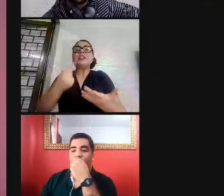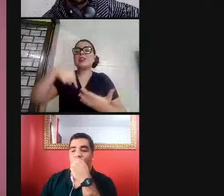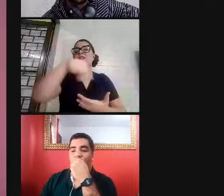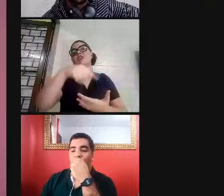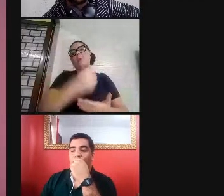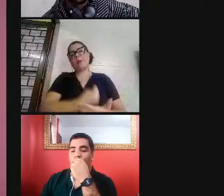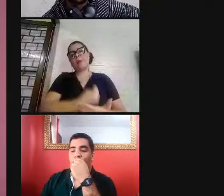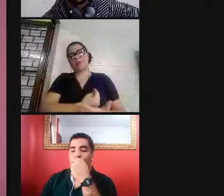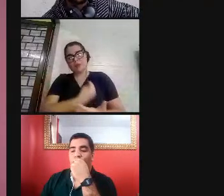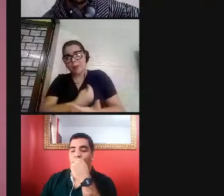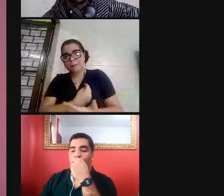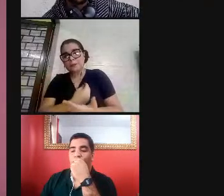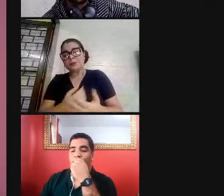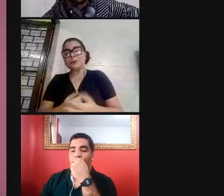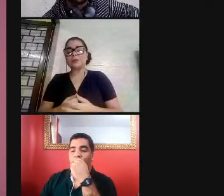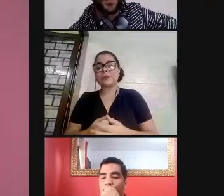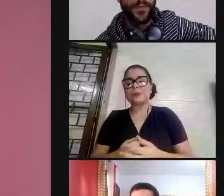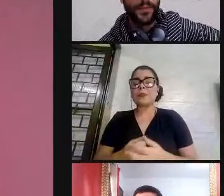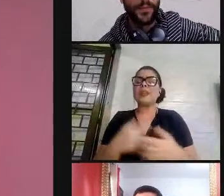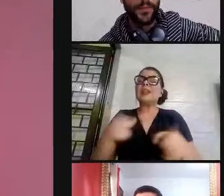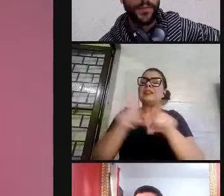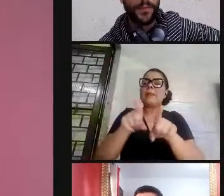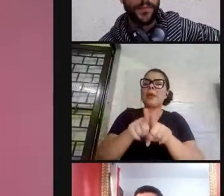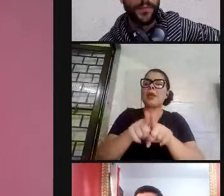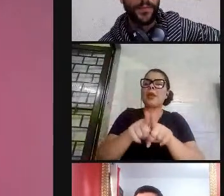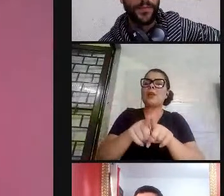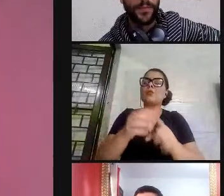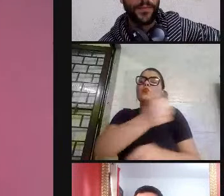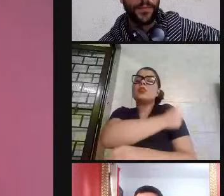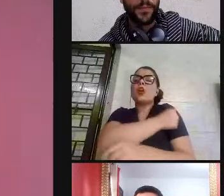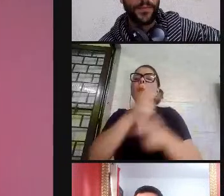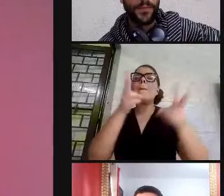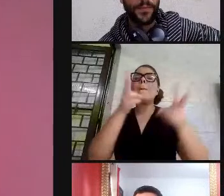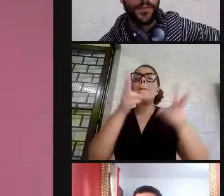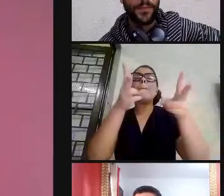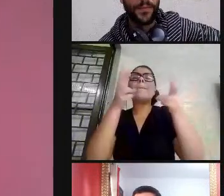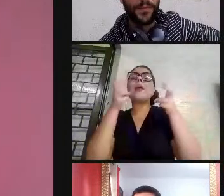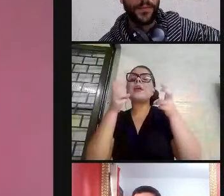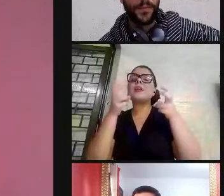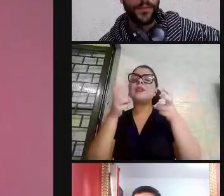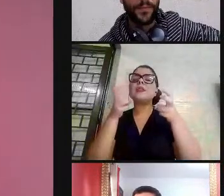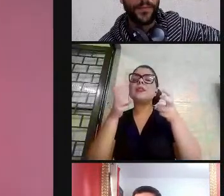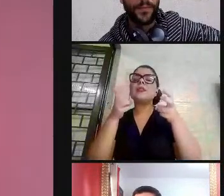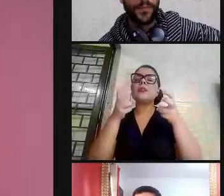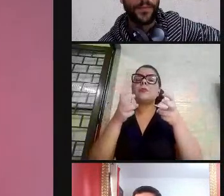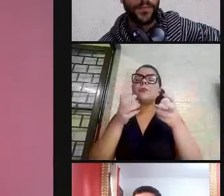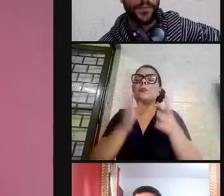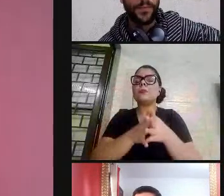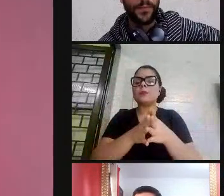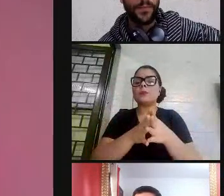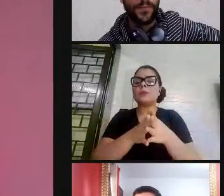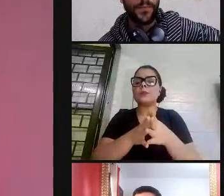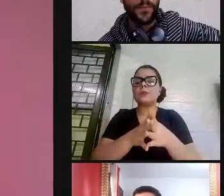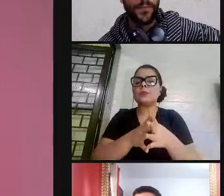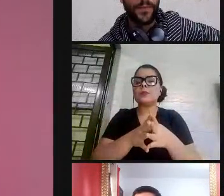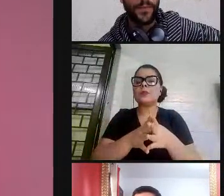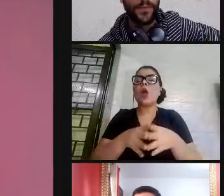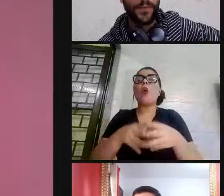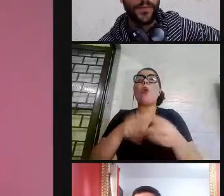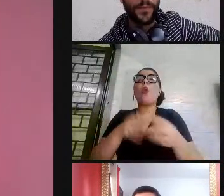e eles perceberam o quanto houve de dedicação, de